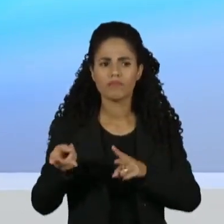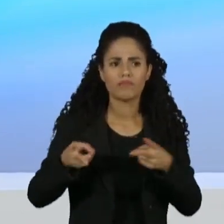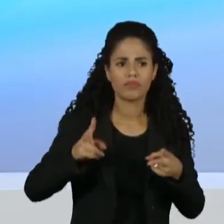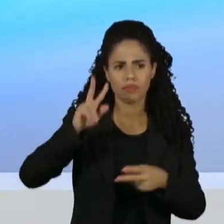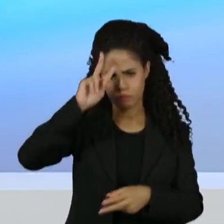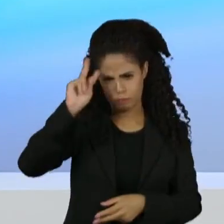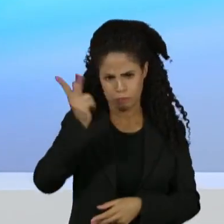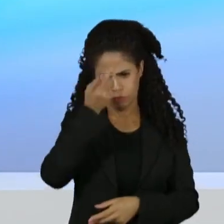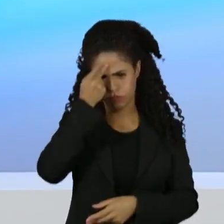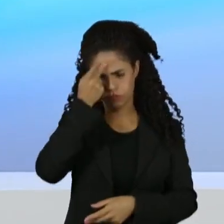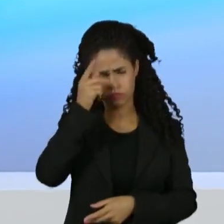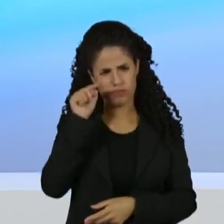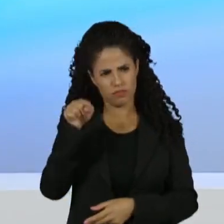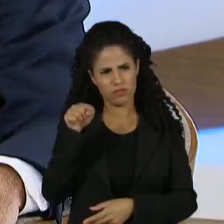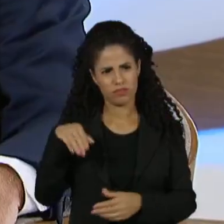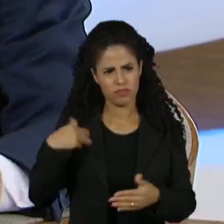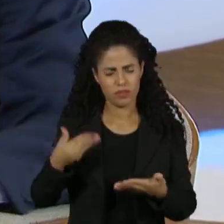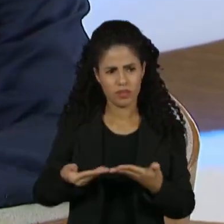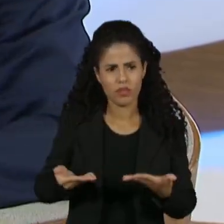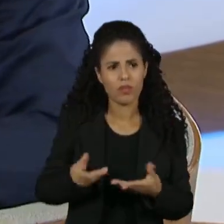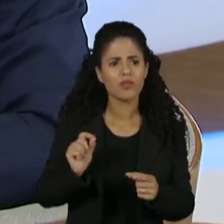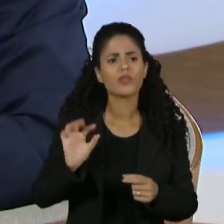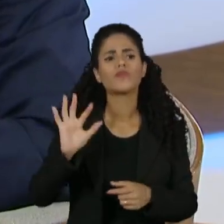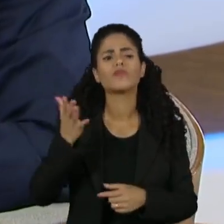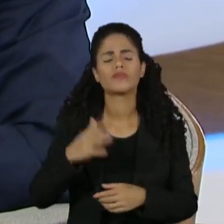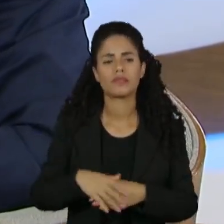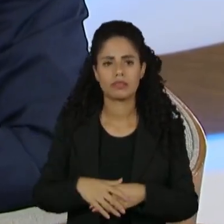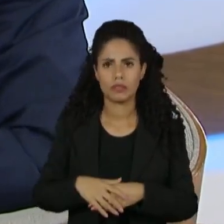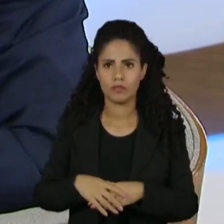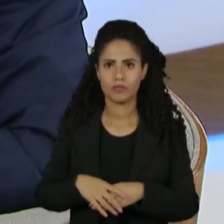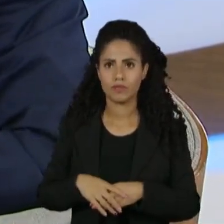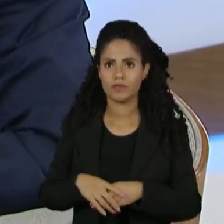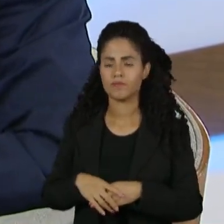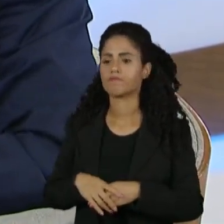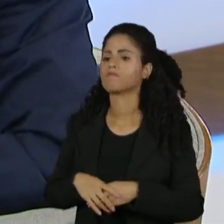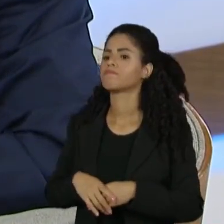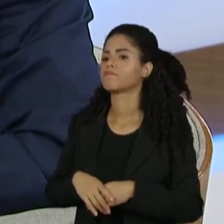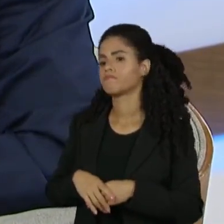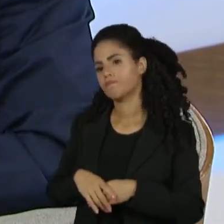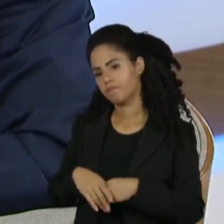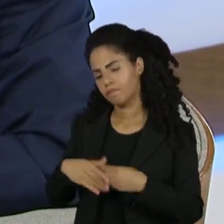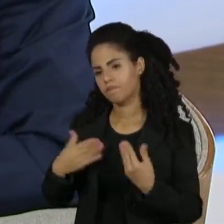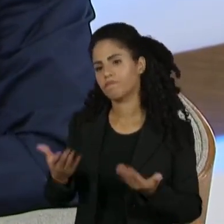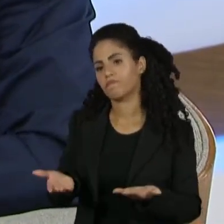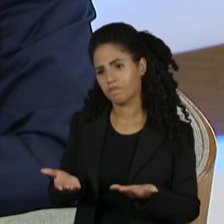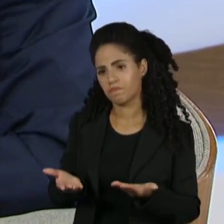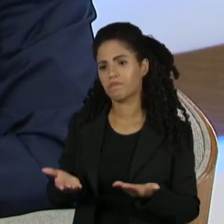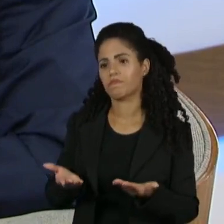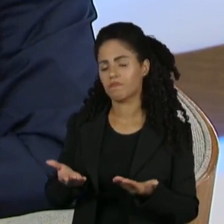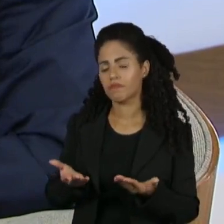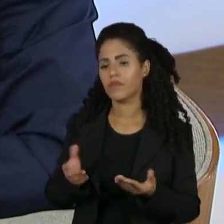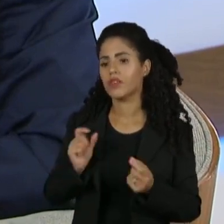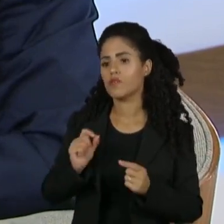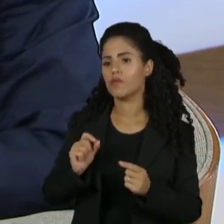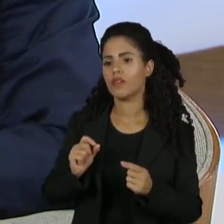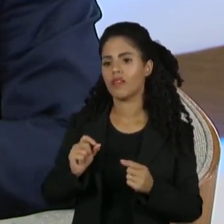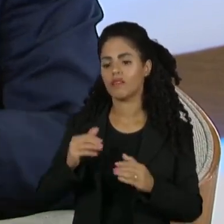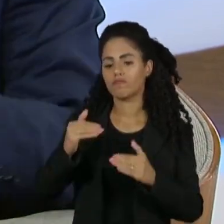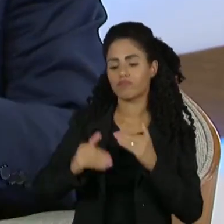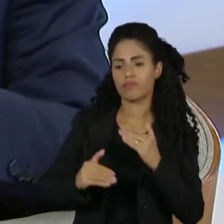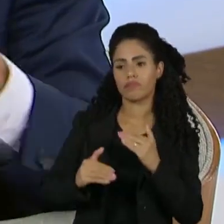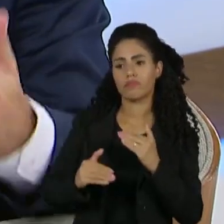da eleição para cá? Olha, Escolésio, primeiro eu acho que não é bravata. Eu acho que